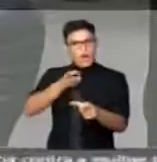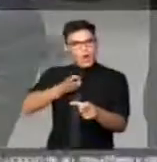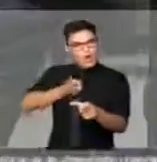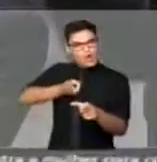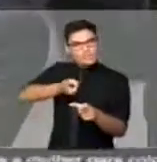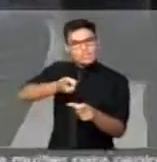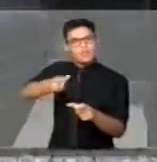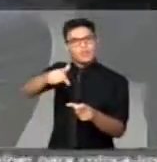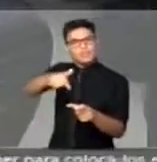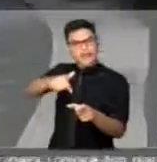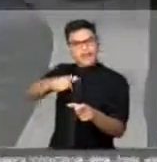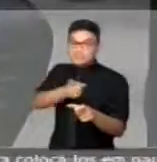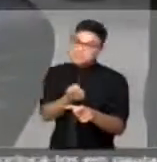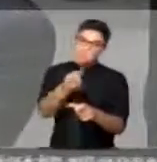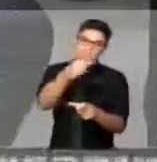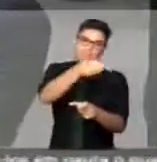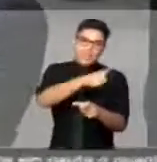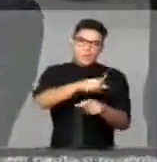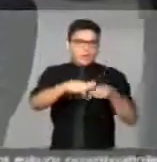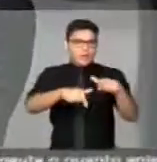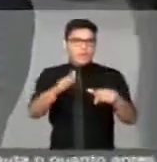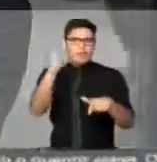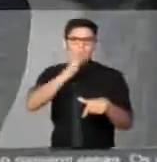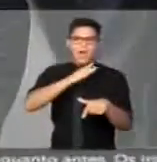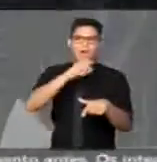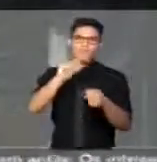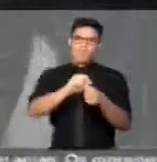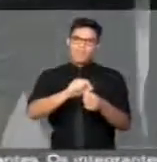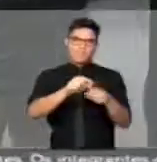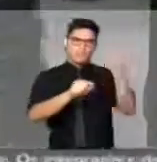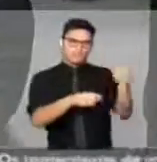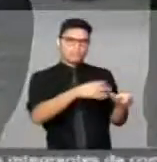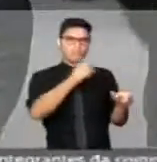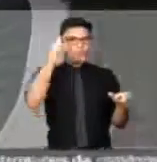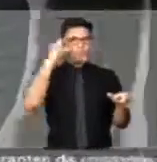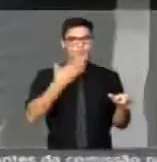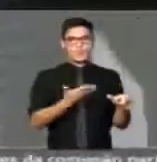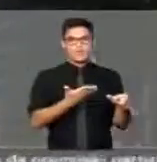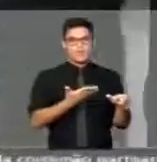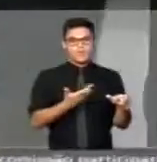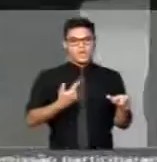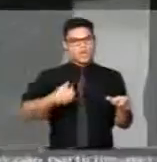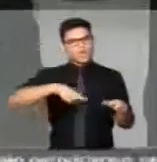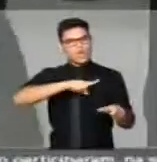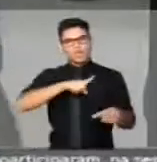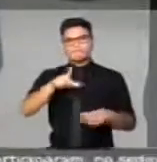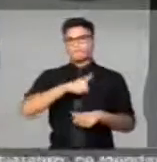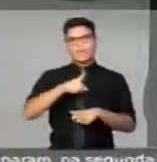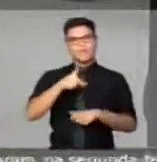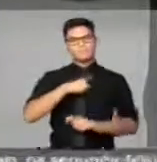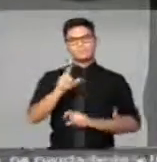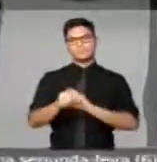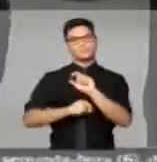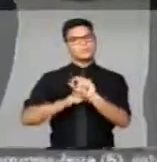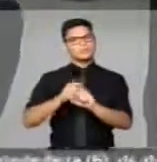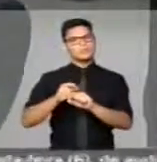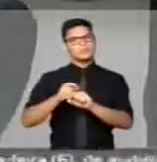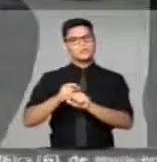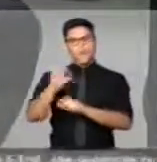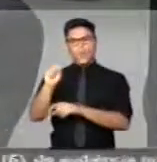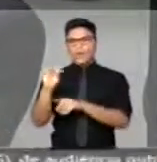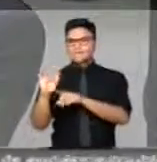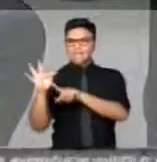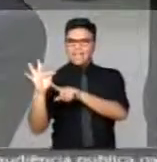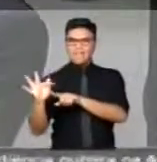das barbaridades e atrocidades do senhor Eduardo Cunha. Nós temos hoje uma anomalia, o Supremo